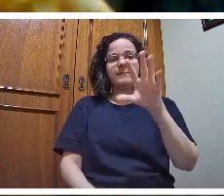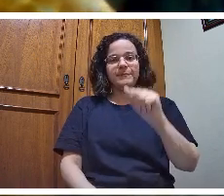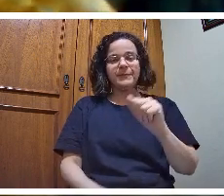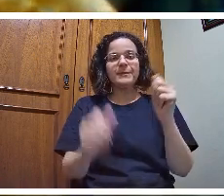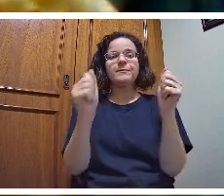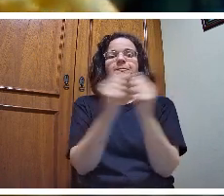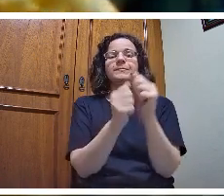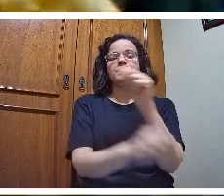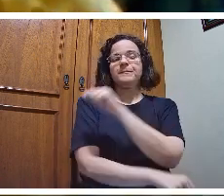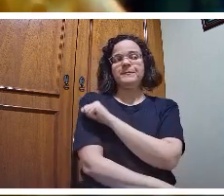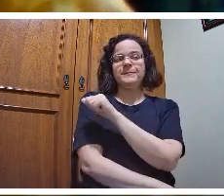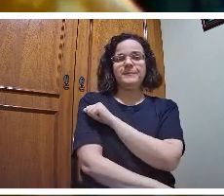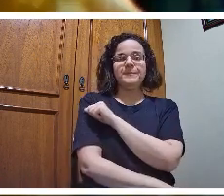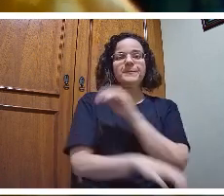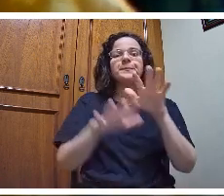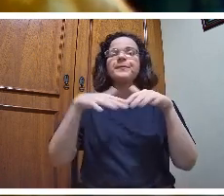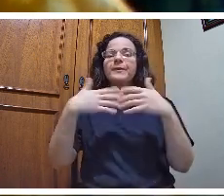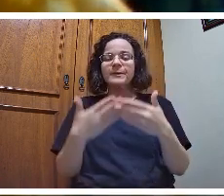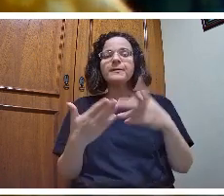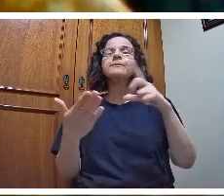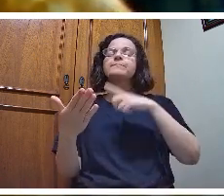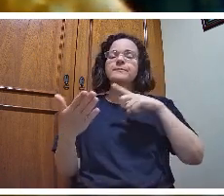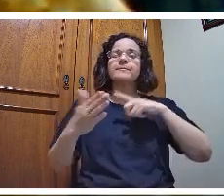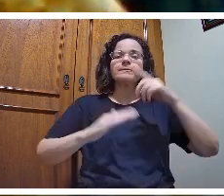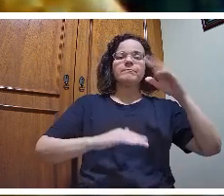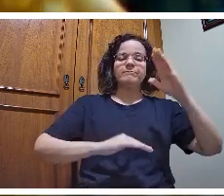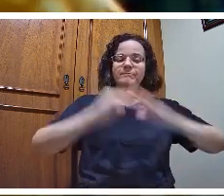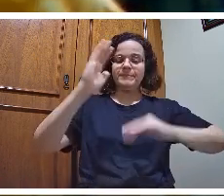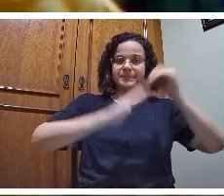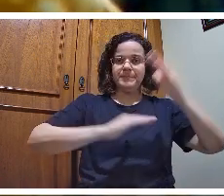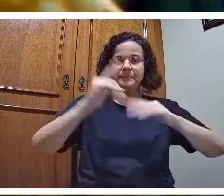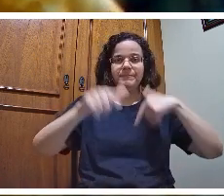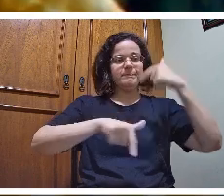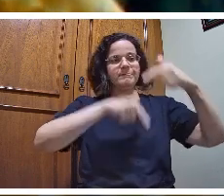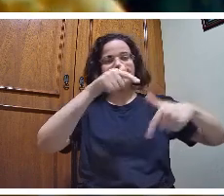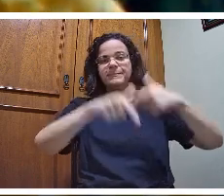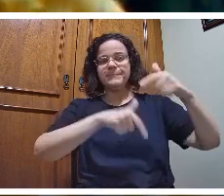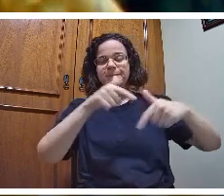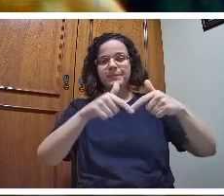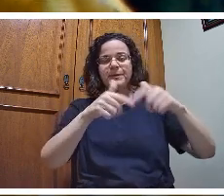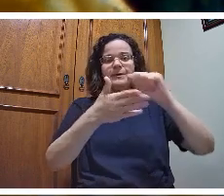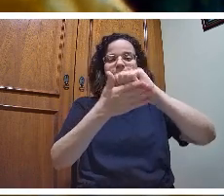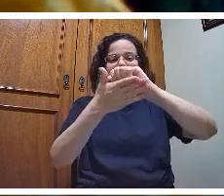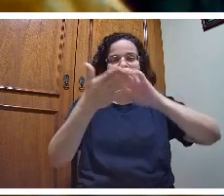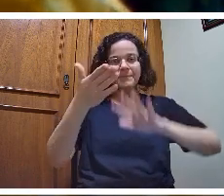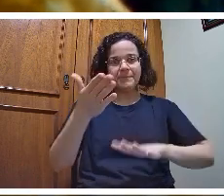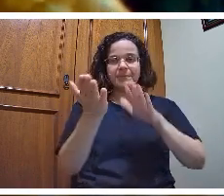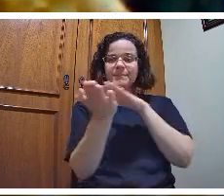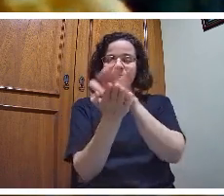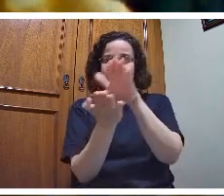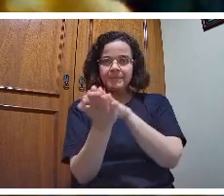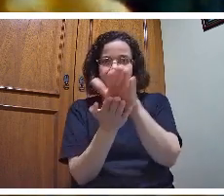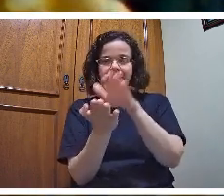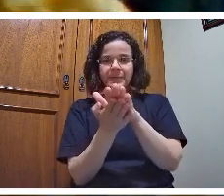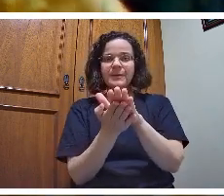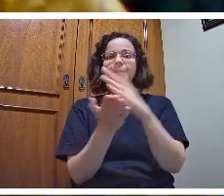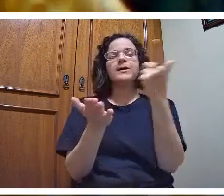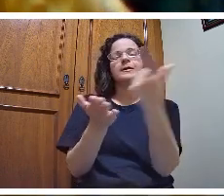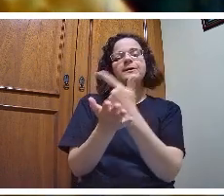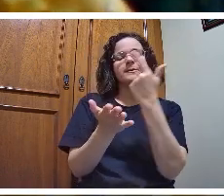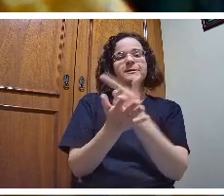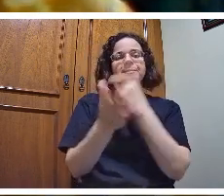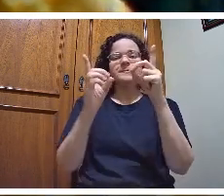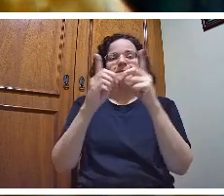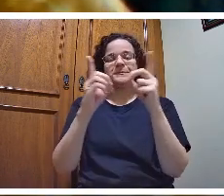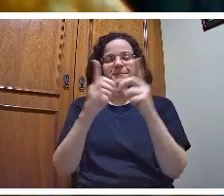trabalhando com atividades impressas, com livros didáticos, com WhatsApp, fazendo a